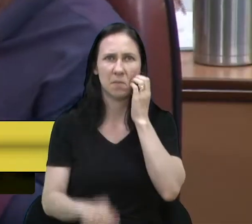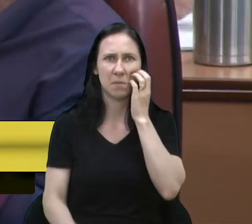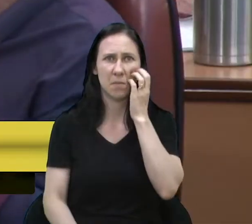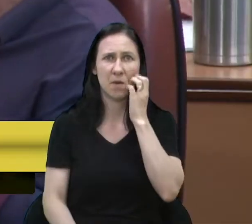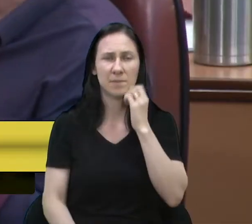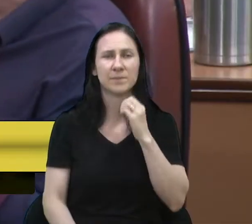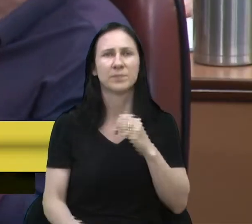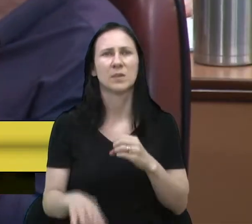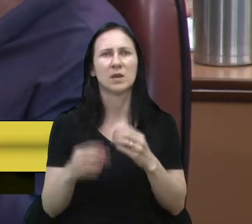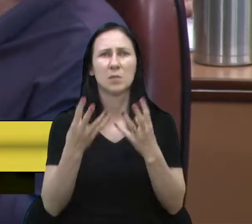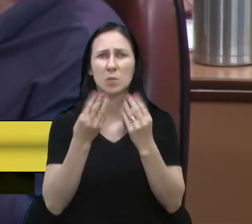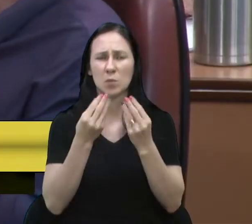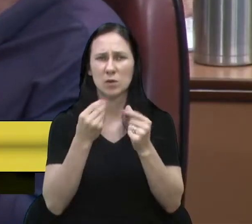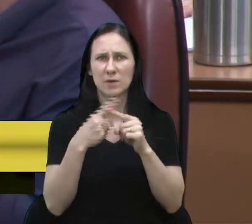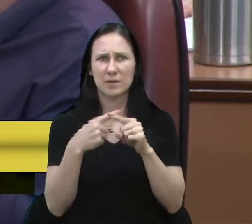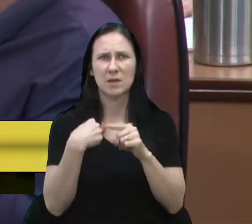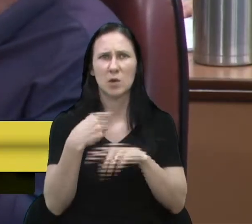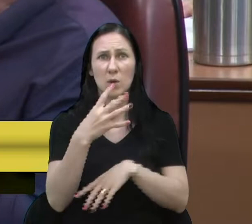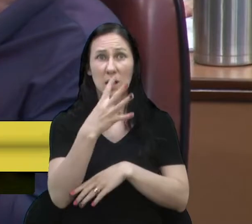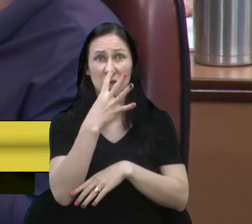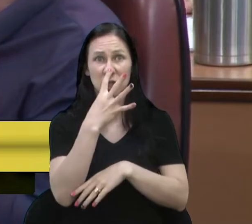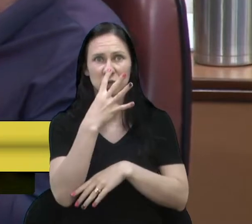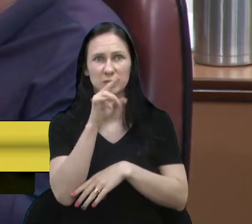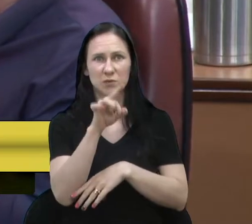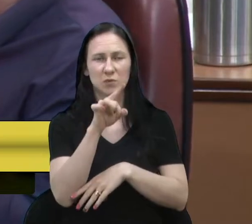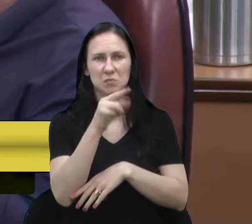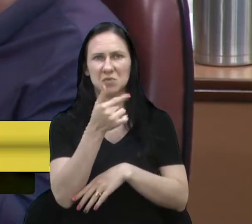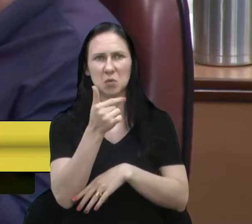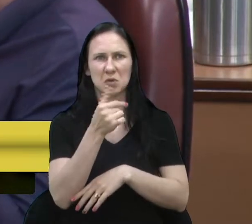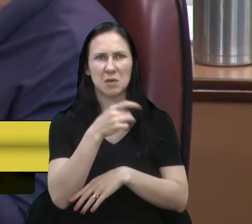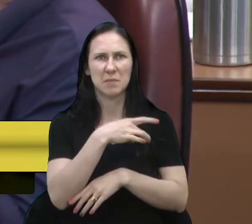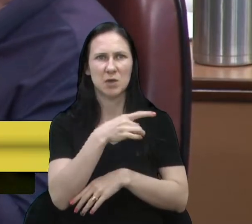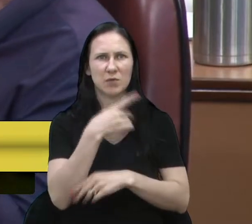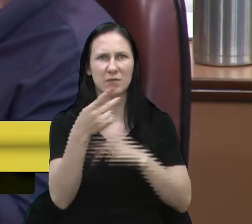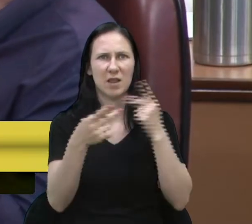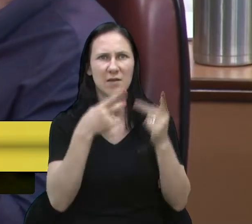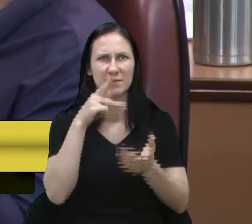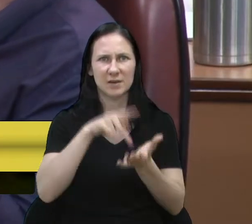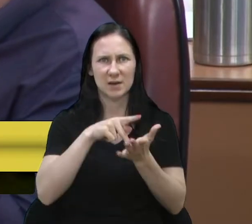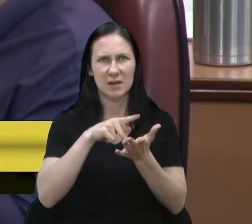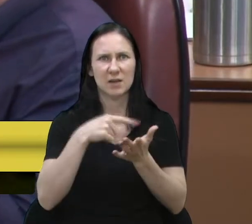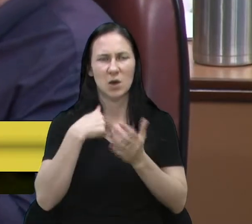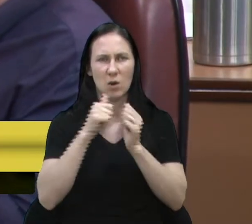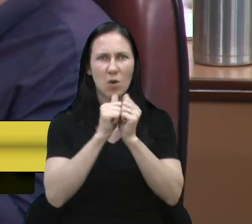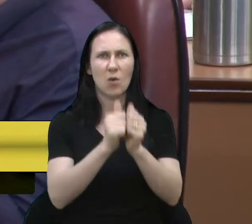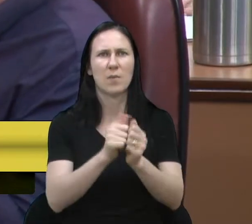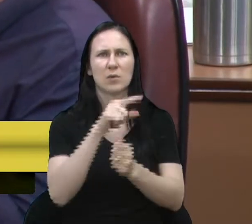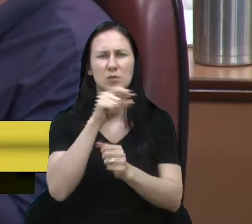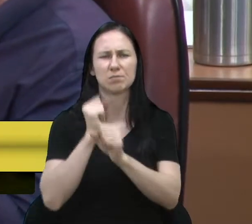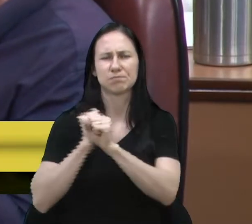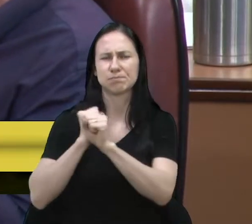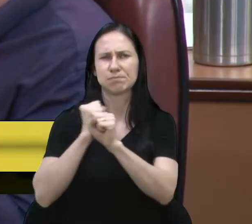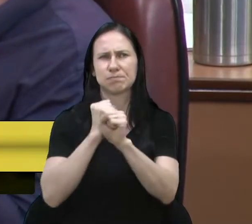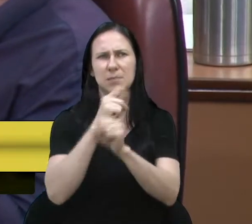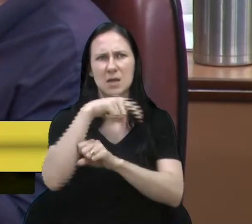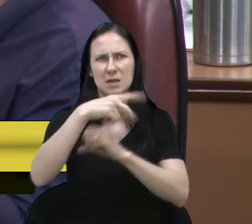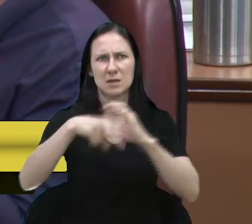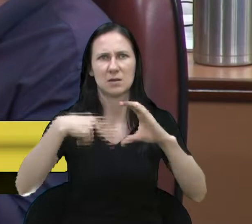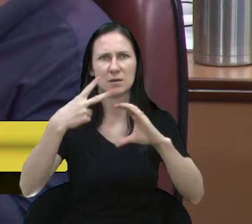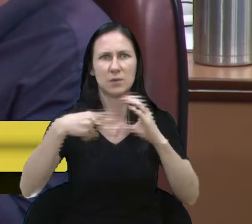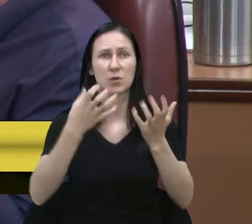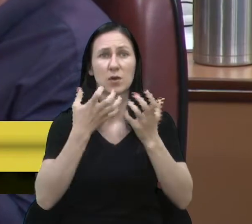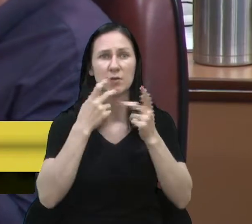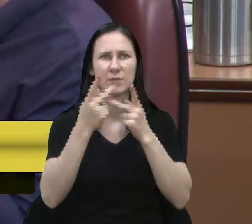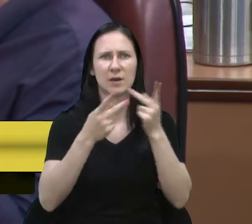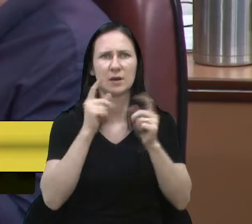admiro o senhor, porque o senhor não tem medo, às vezes, de falar as verdades. Então eu acompanho muito o senhor há muitos anos aqui na Câmara e quero dizer,